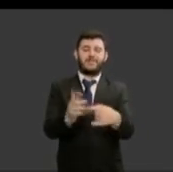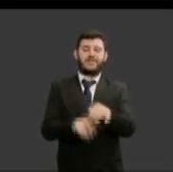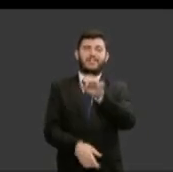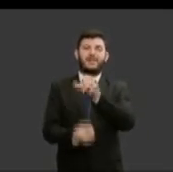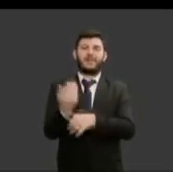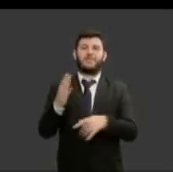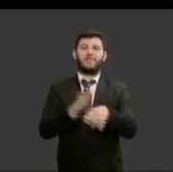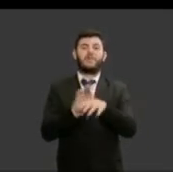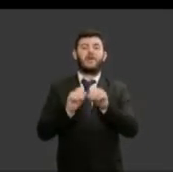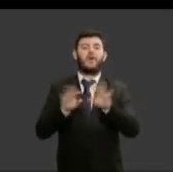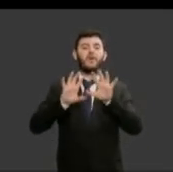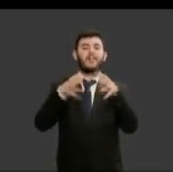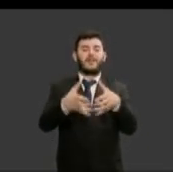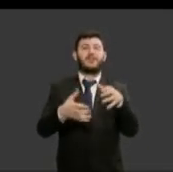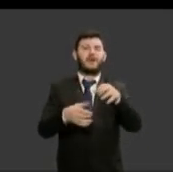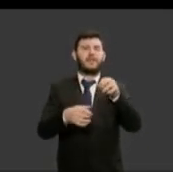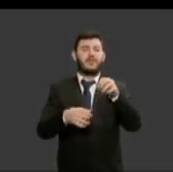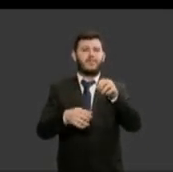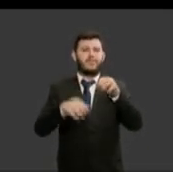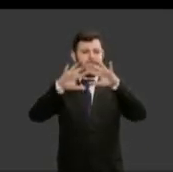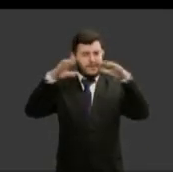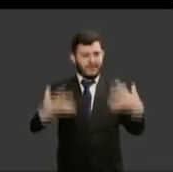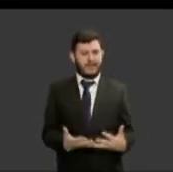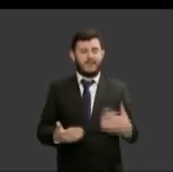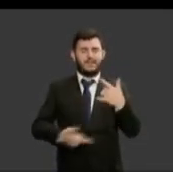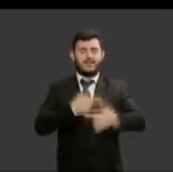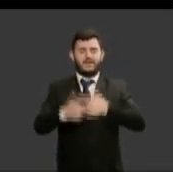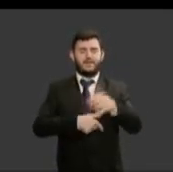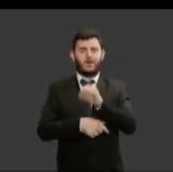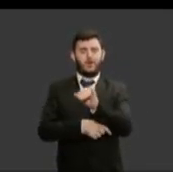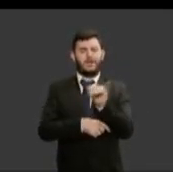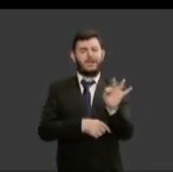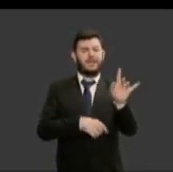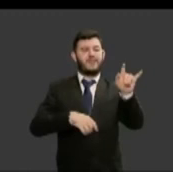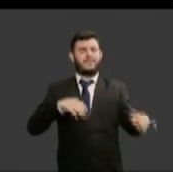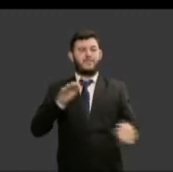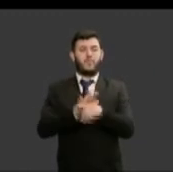internacional do trabalho pela igualdade de gênero pode passar por favor